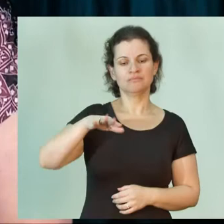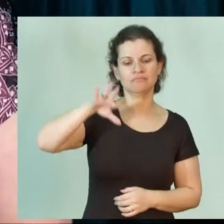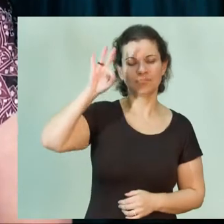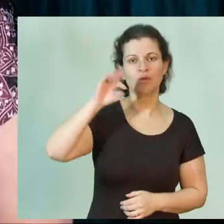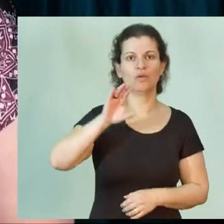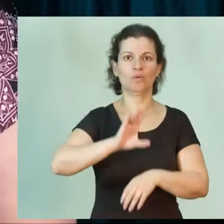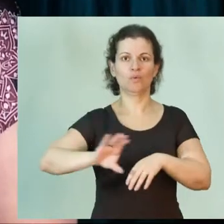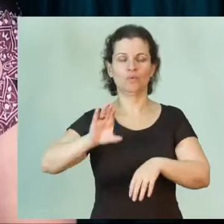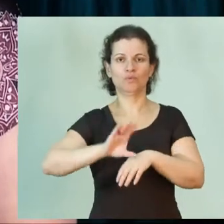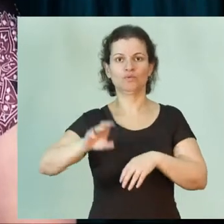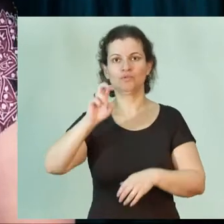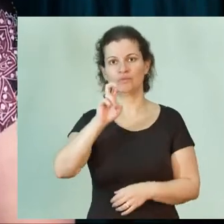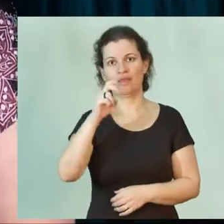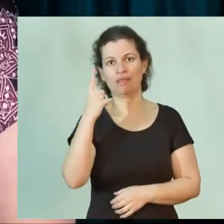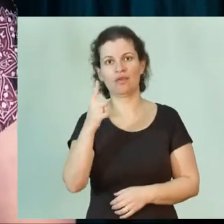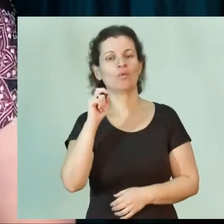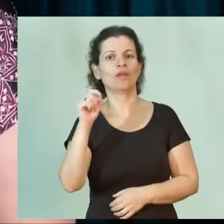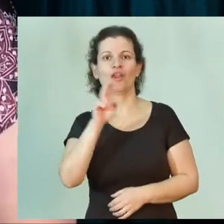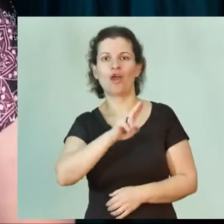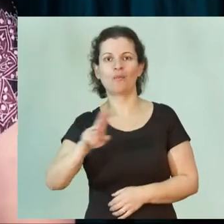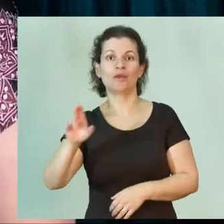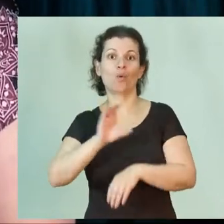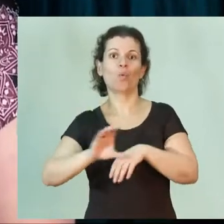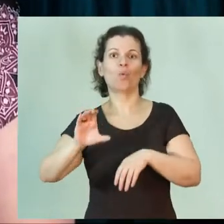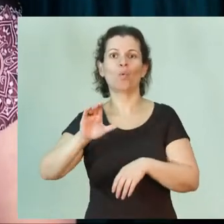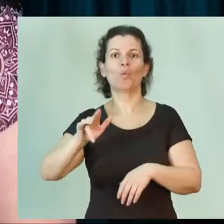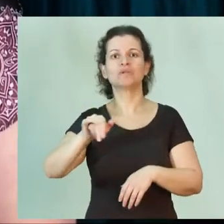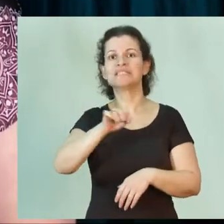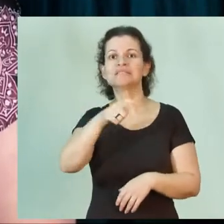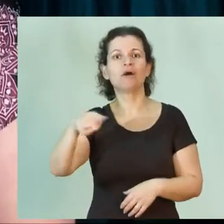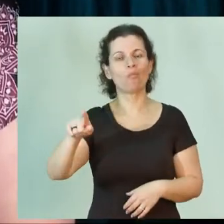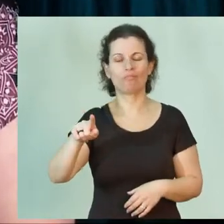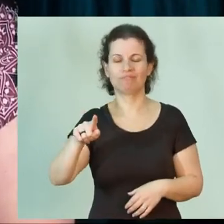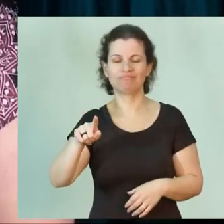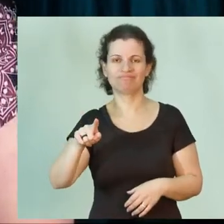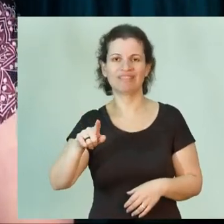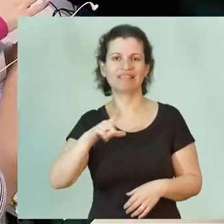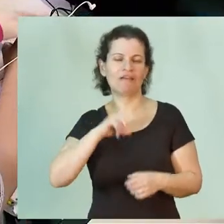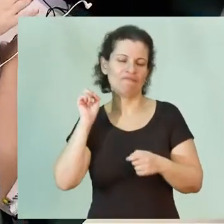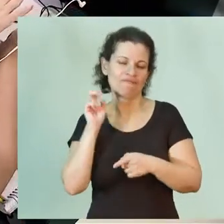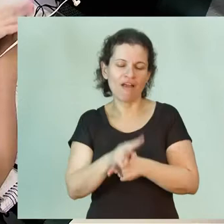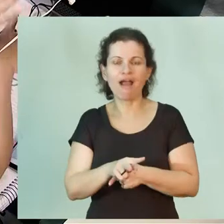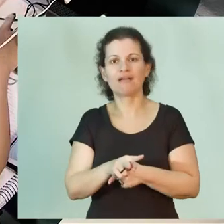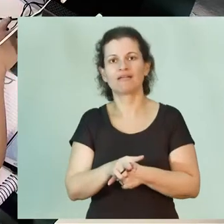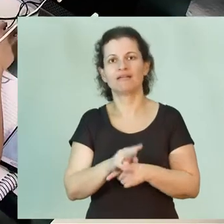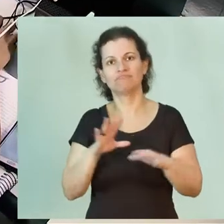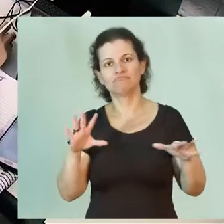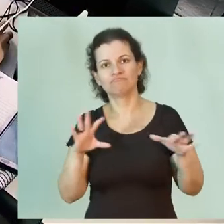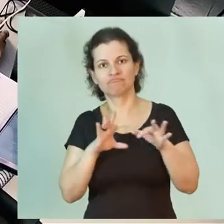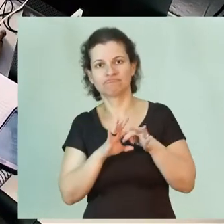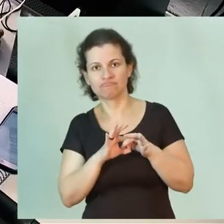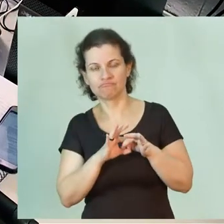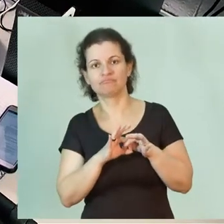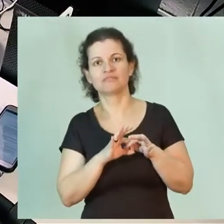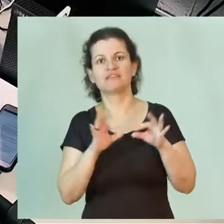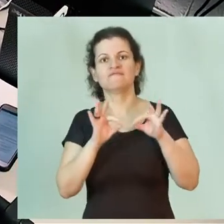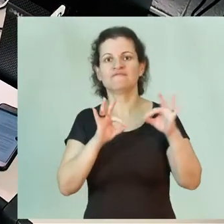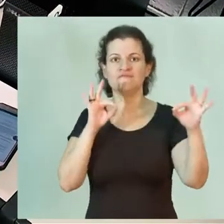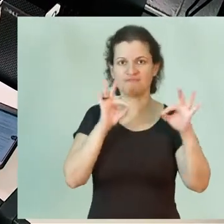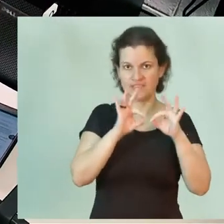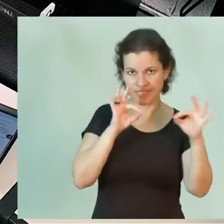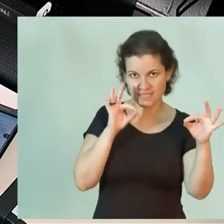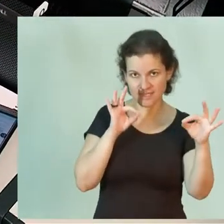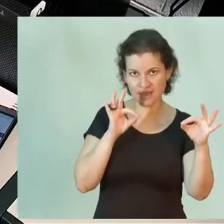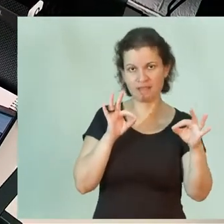curso 51, que o que a gente chama de cursão. Que ali você tem vagas conjuntamente da física,